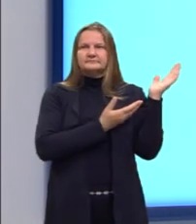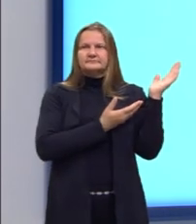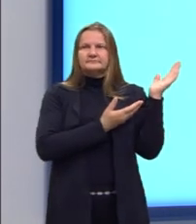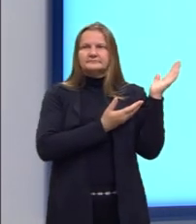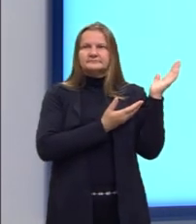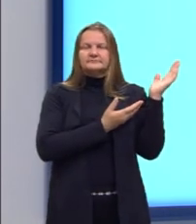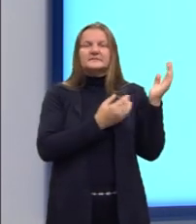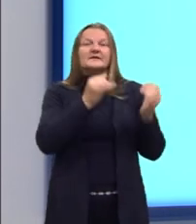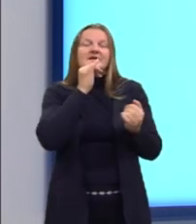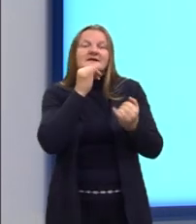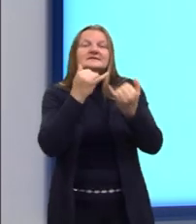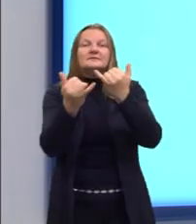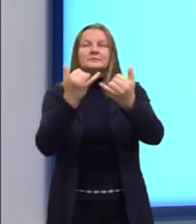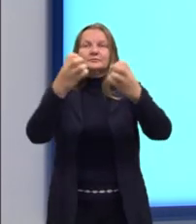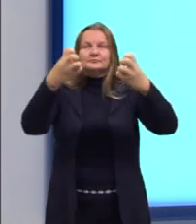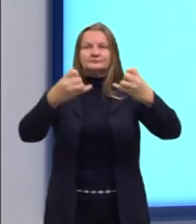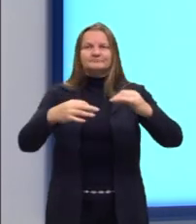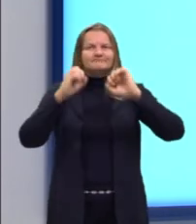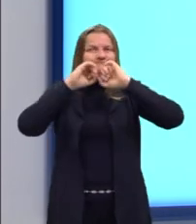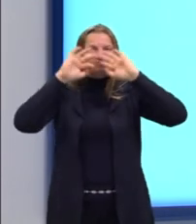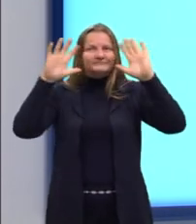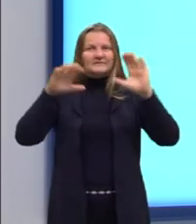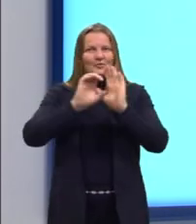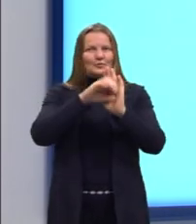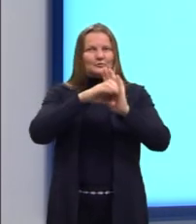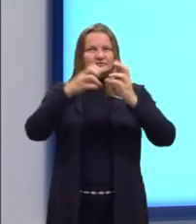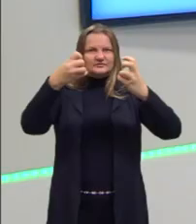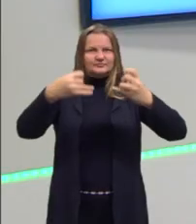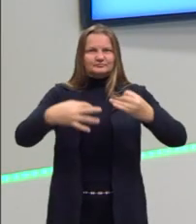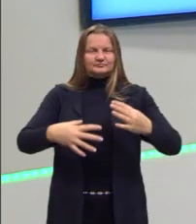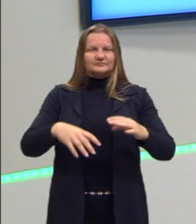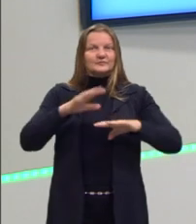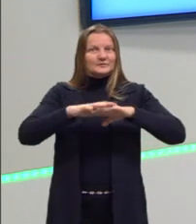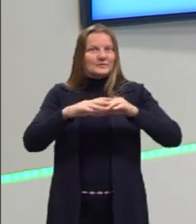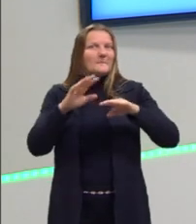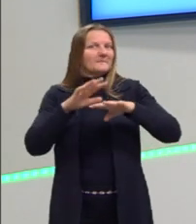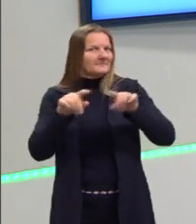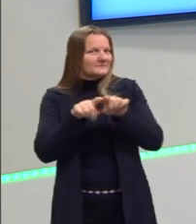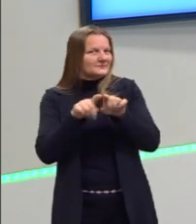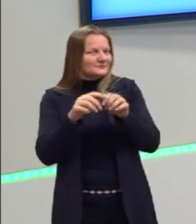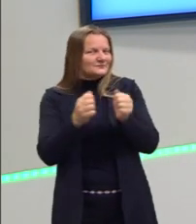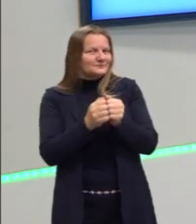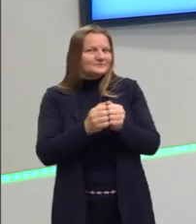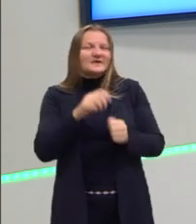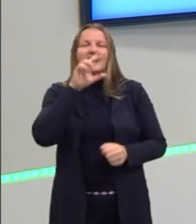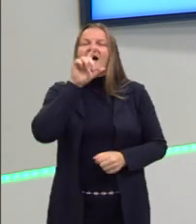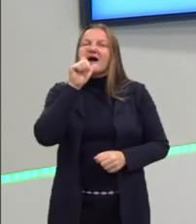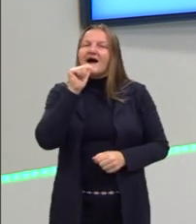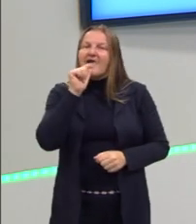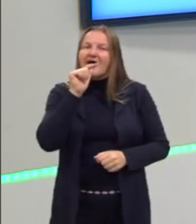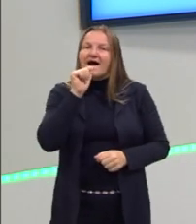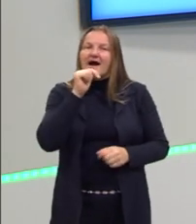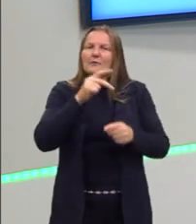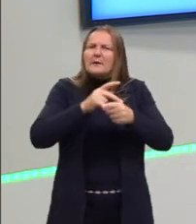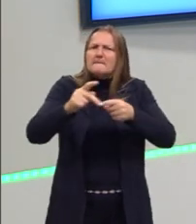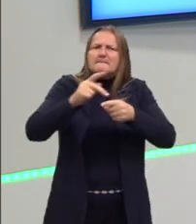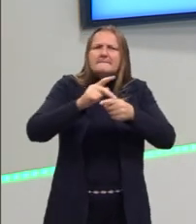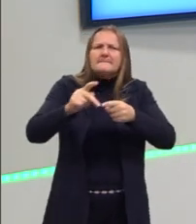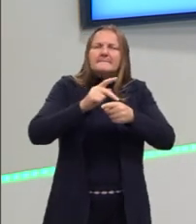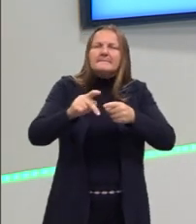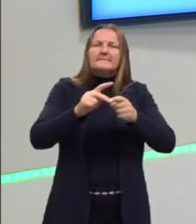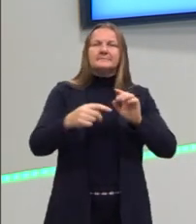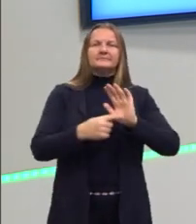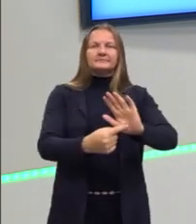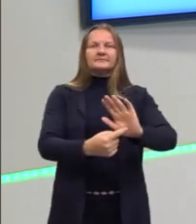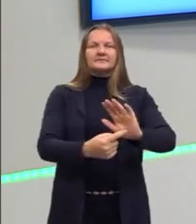Então, um exemplo para entender melhor é esse conceito das expressões matemáticas. A água pura é uma solução que apresenta